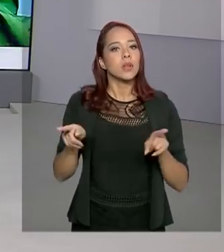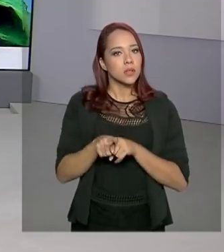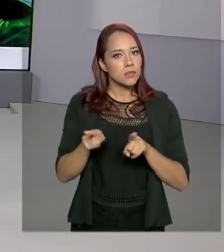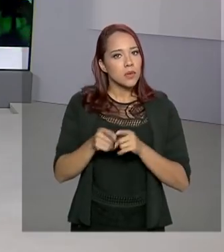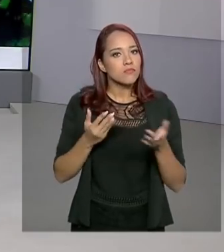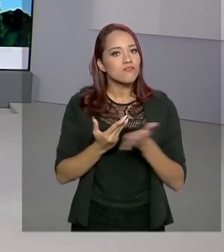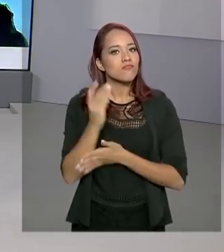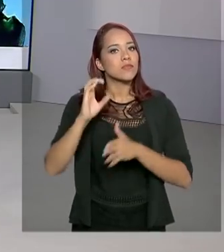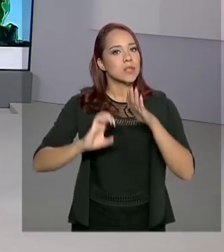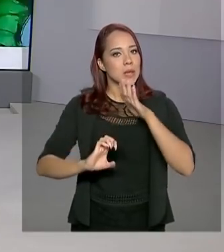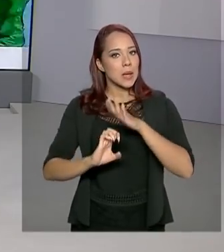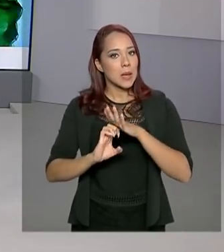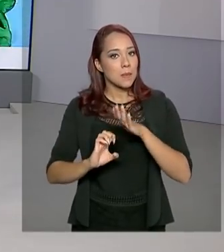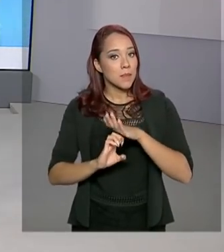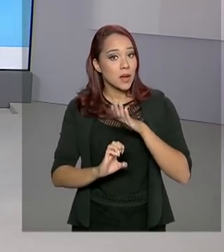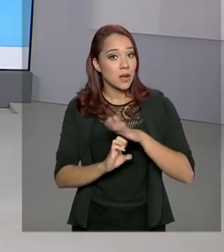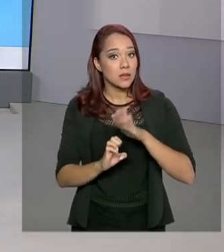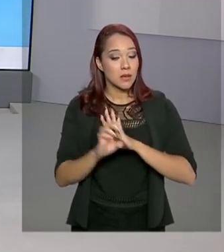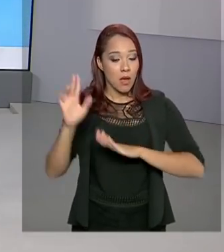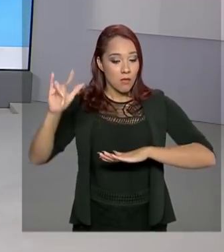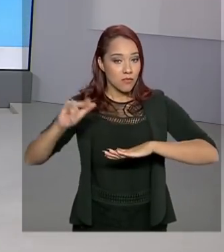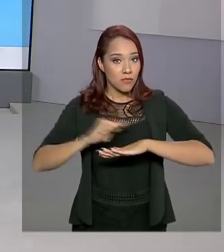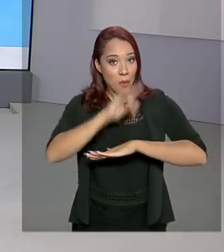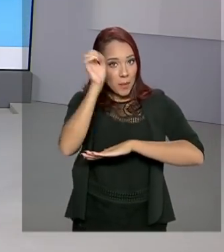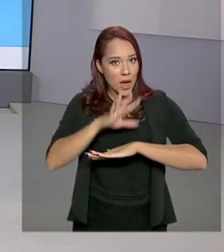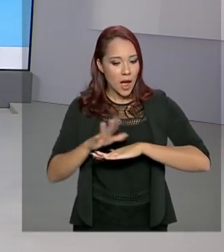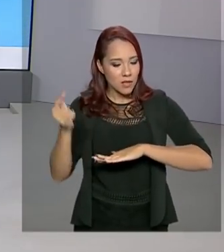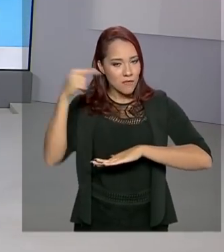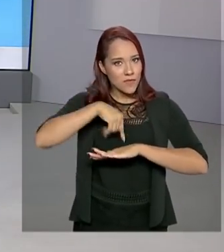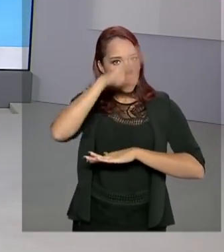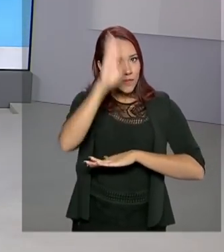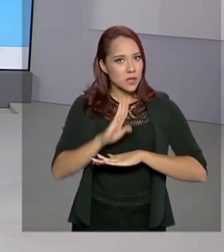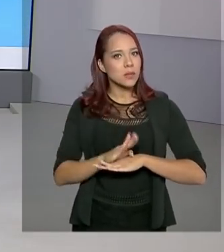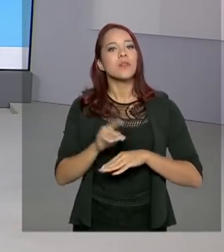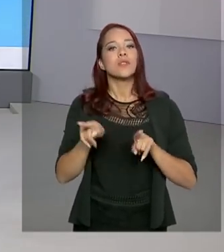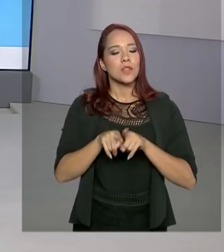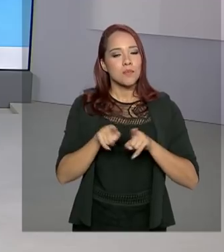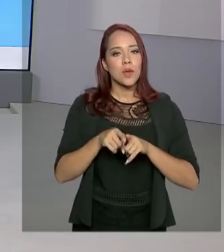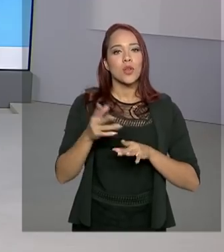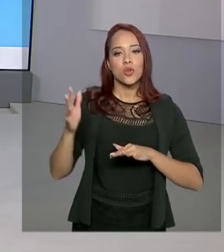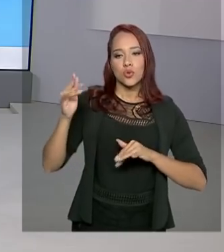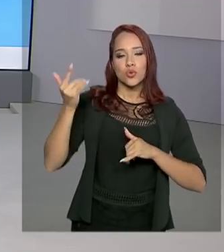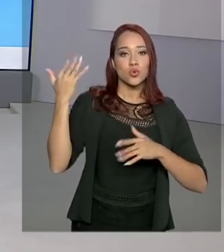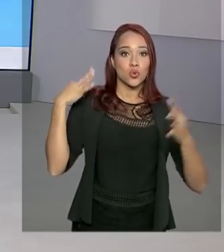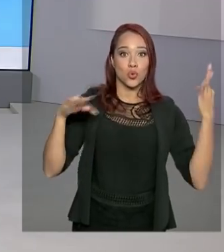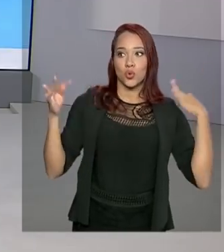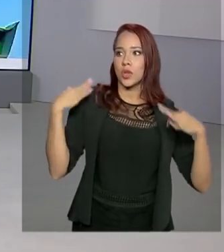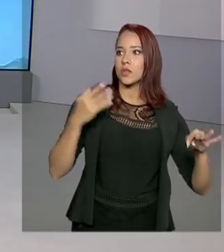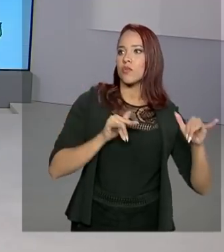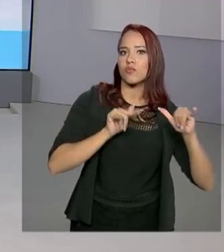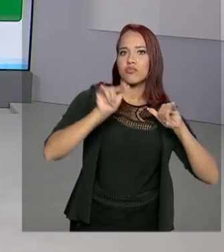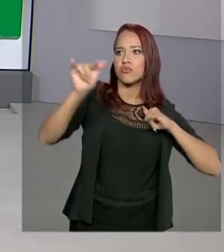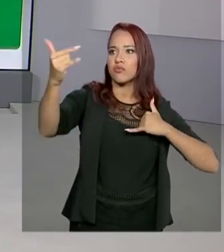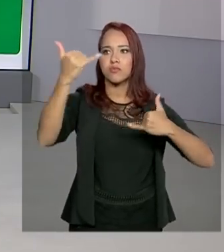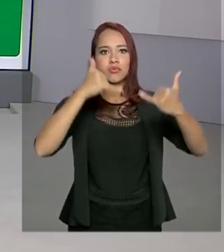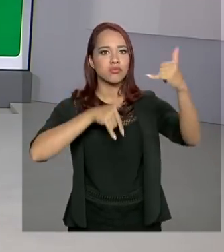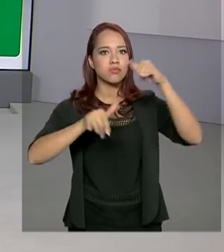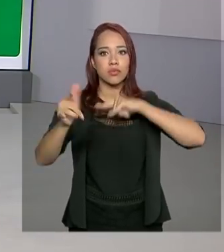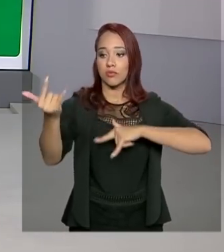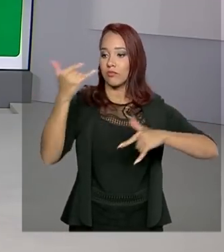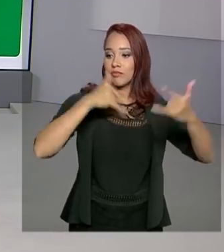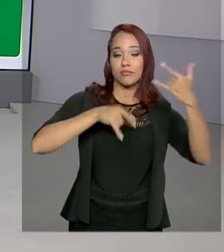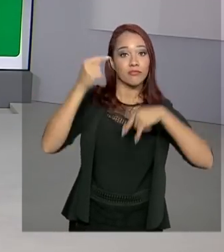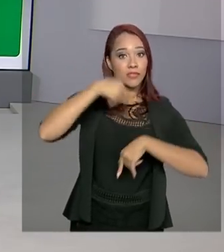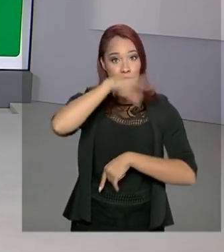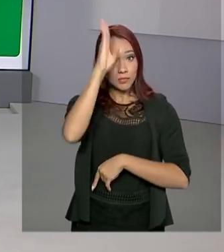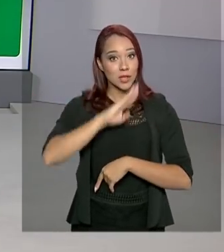de empresas aéreas de baixo custo para operar no país alavancou o turismo doméstico. É mais gente conhecendo as belezas que o país tem a